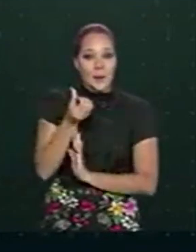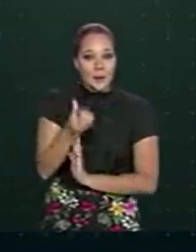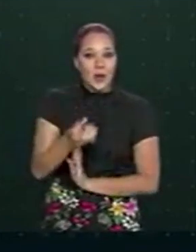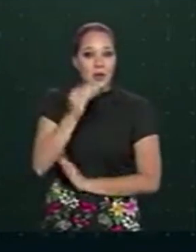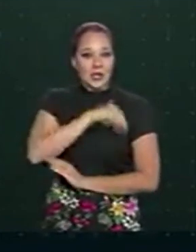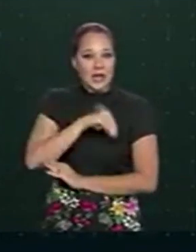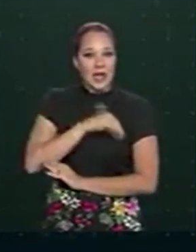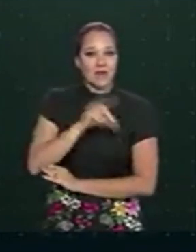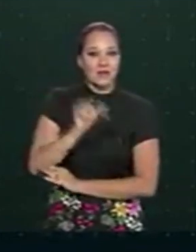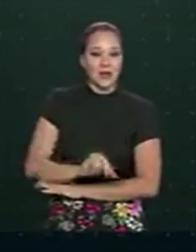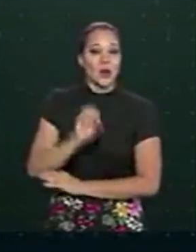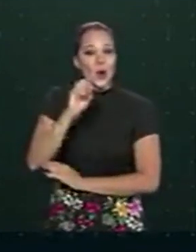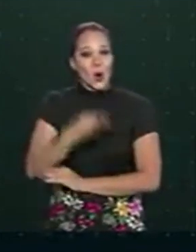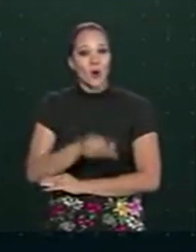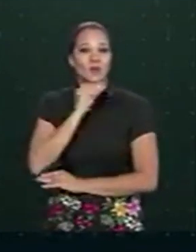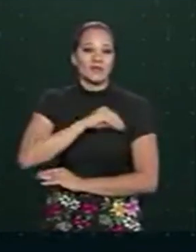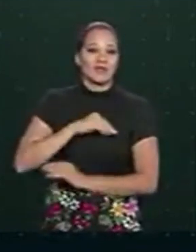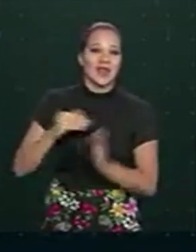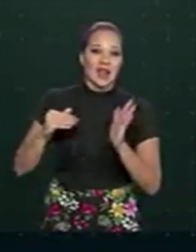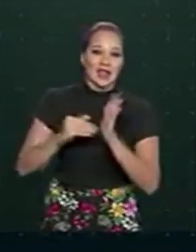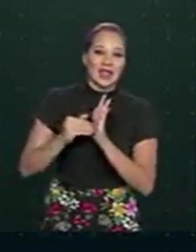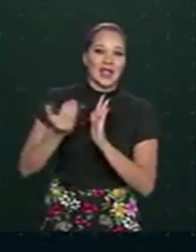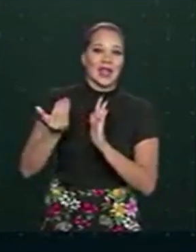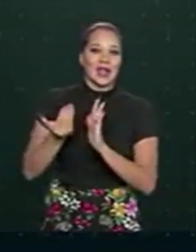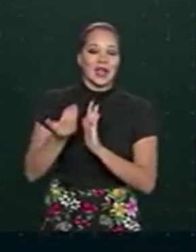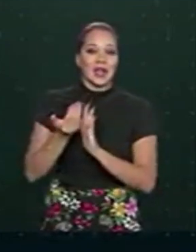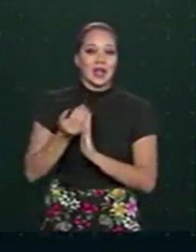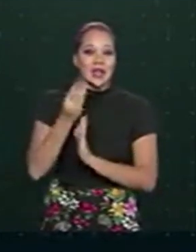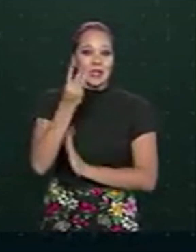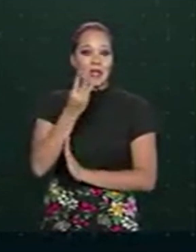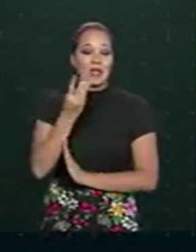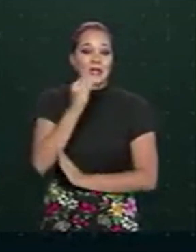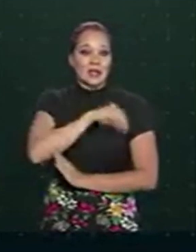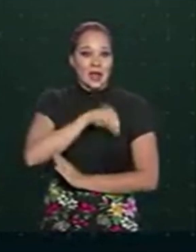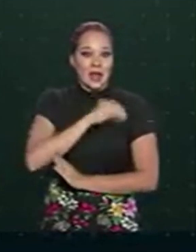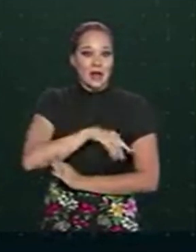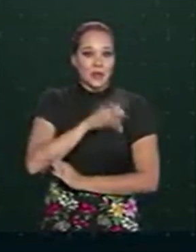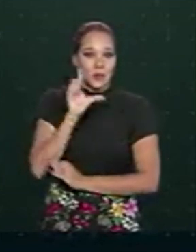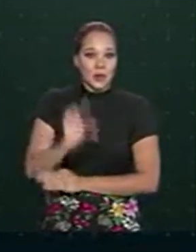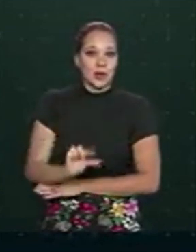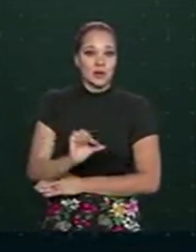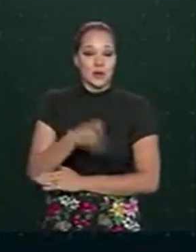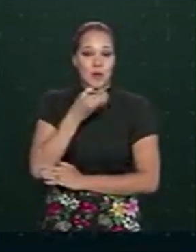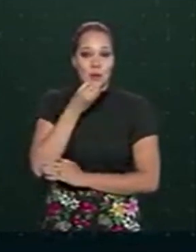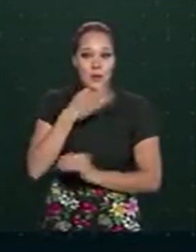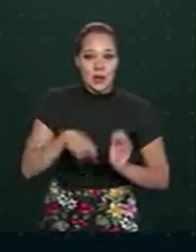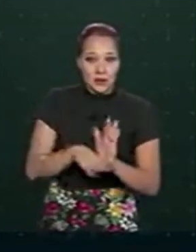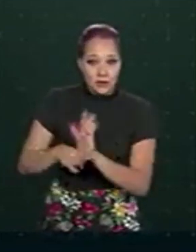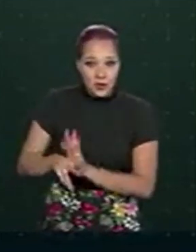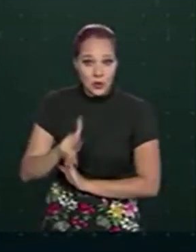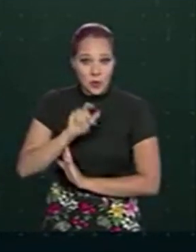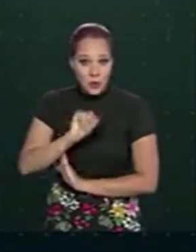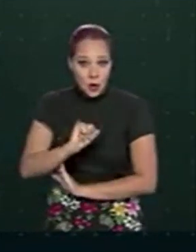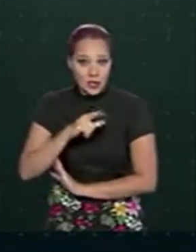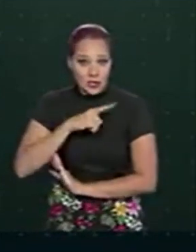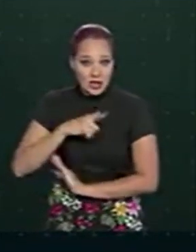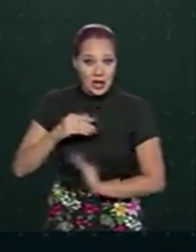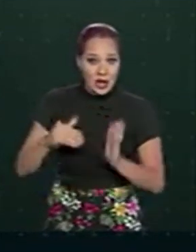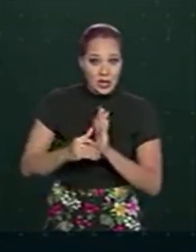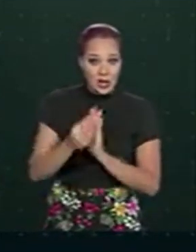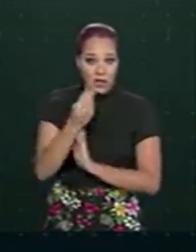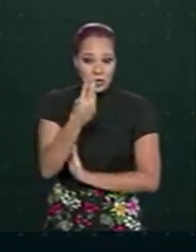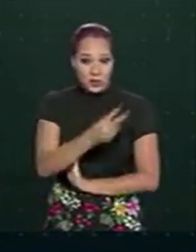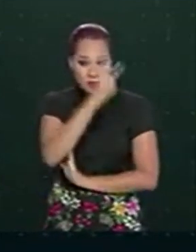mínimo ou renda familiar mensal total de até três salários mínimos. O benefício pode atender até dois